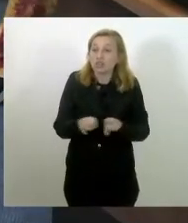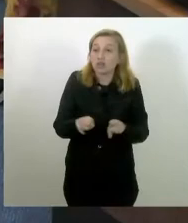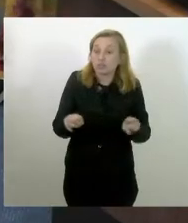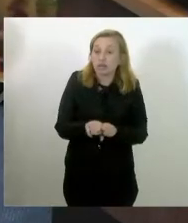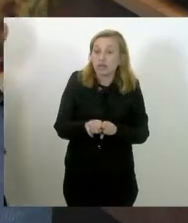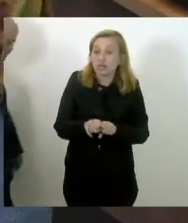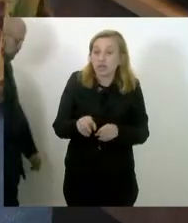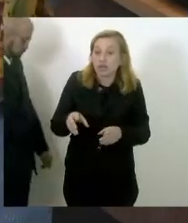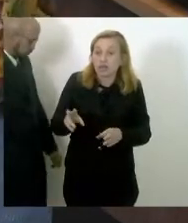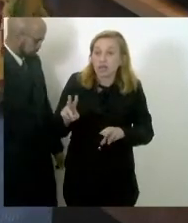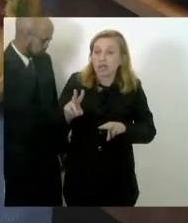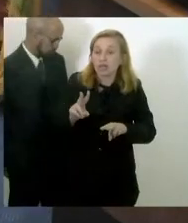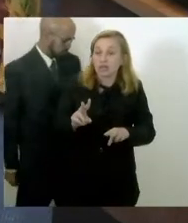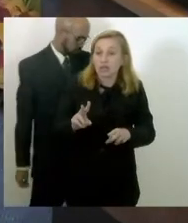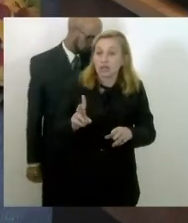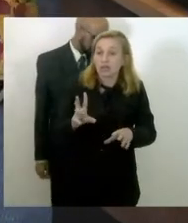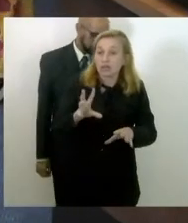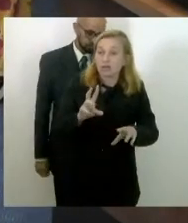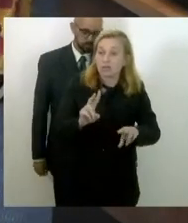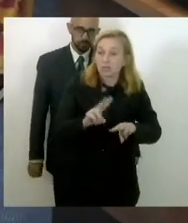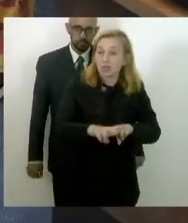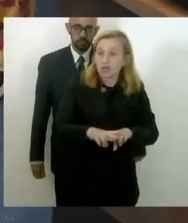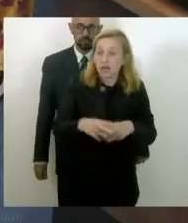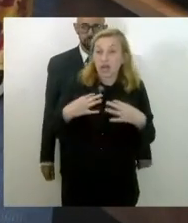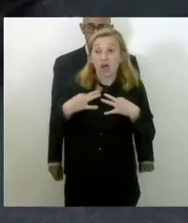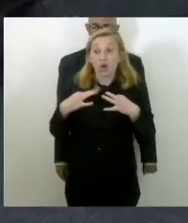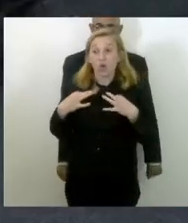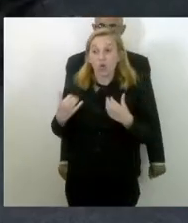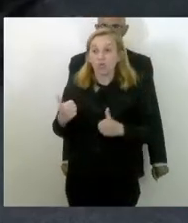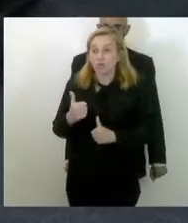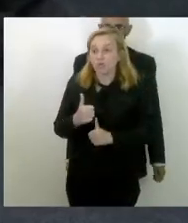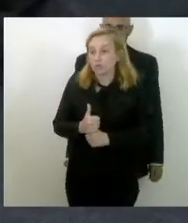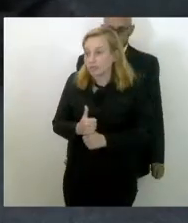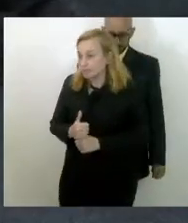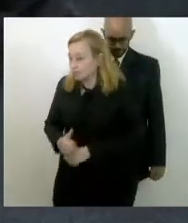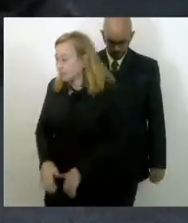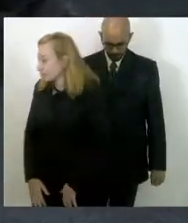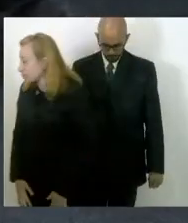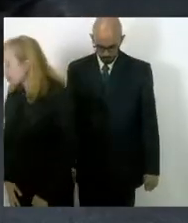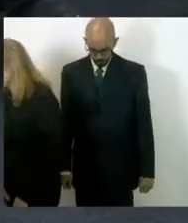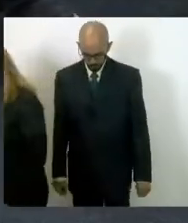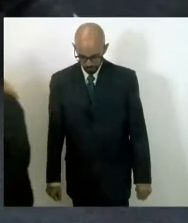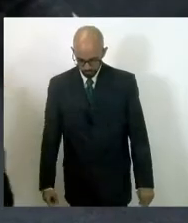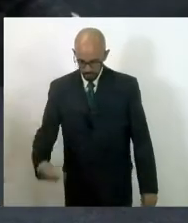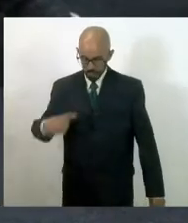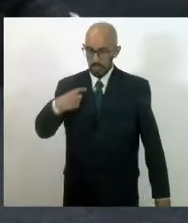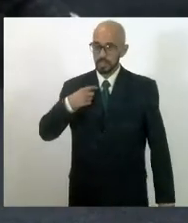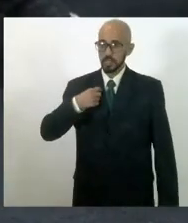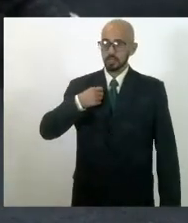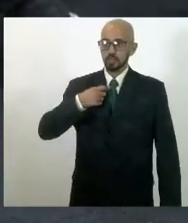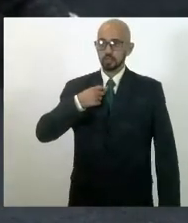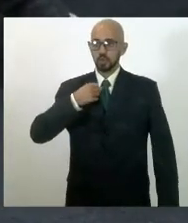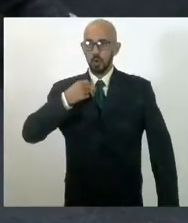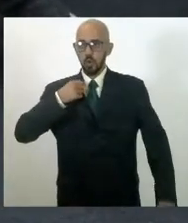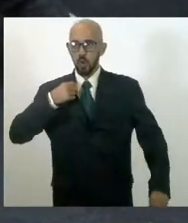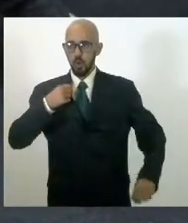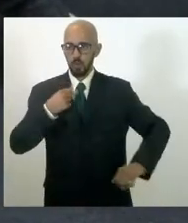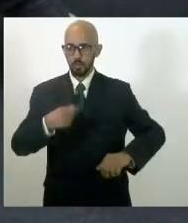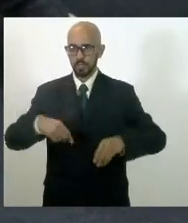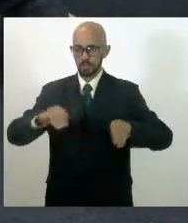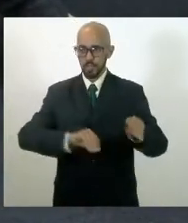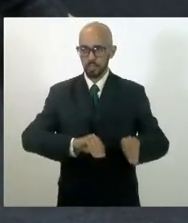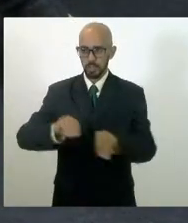apreensão das roupas para que essas roupas pudessem ser encaminhadas ao Instituto de